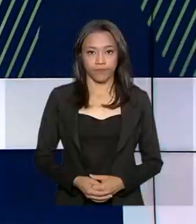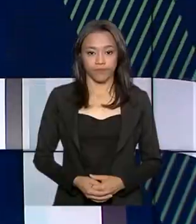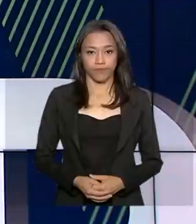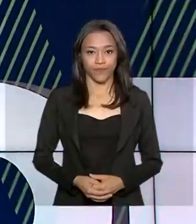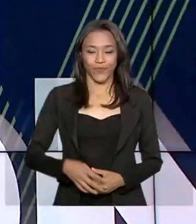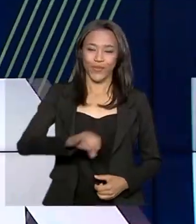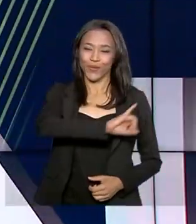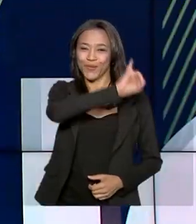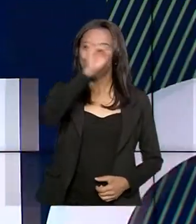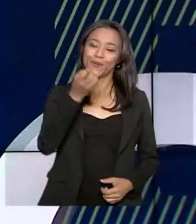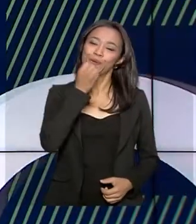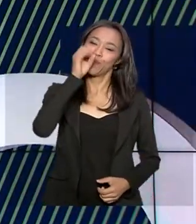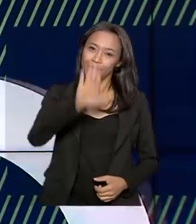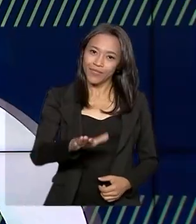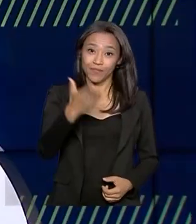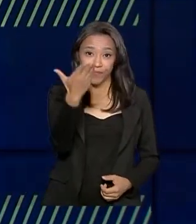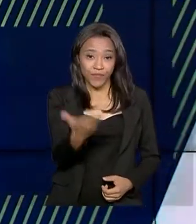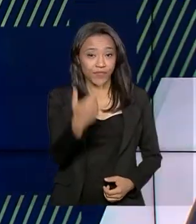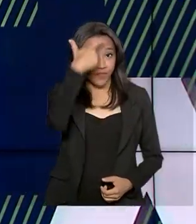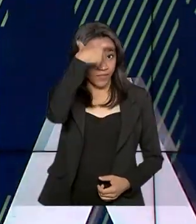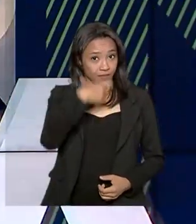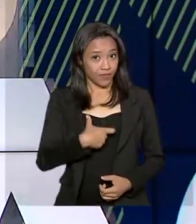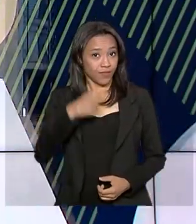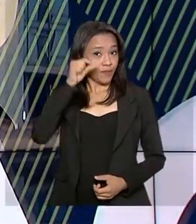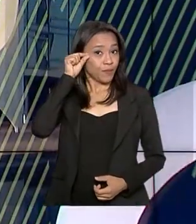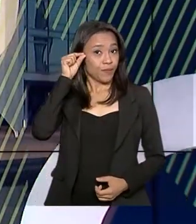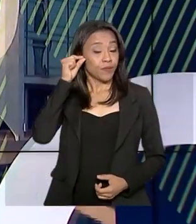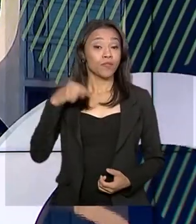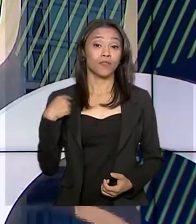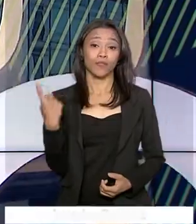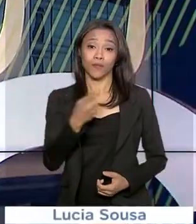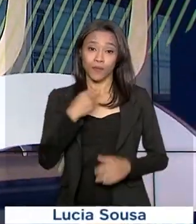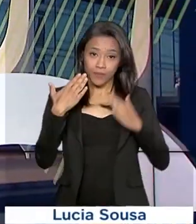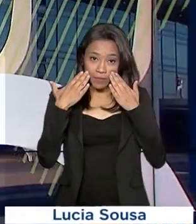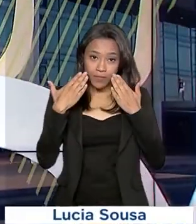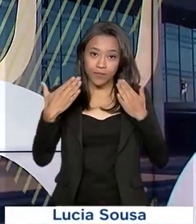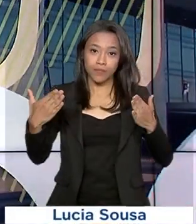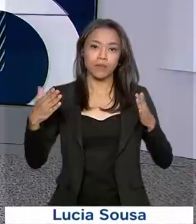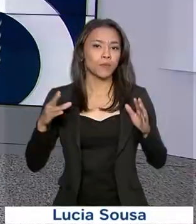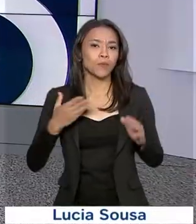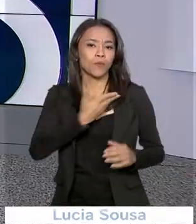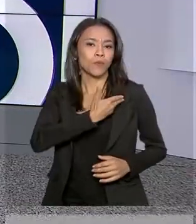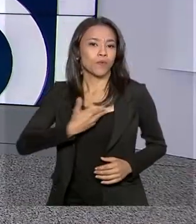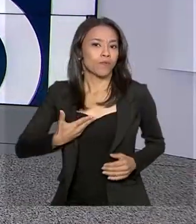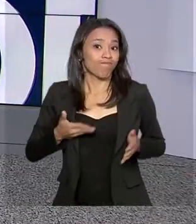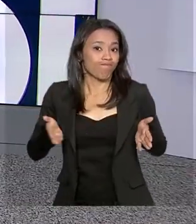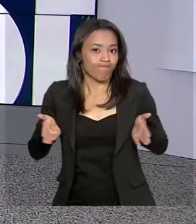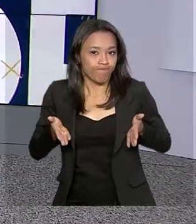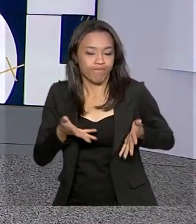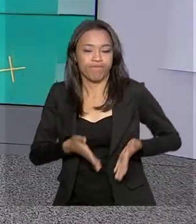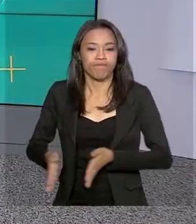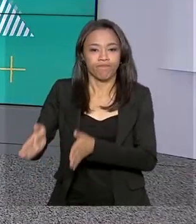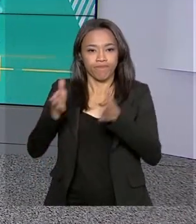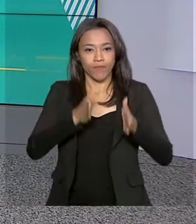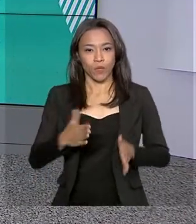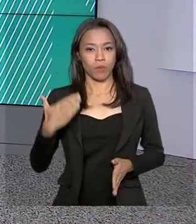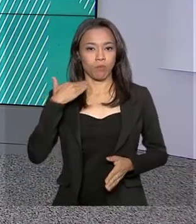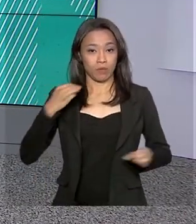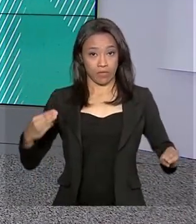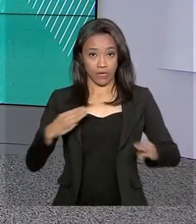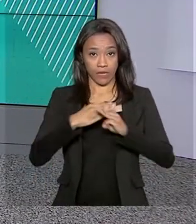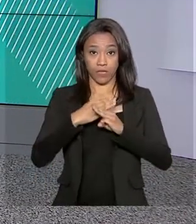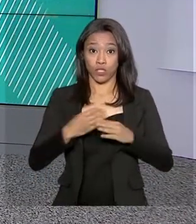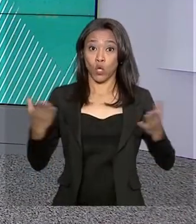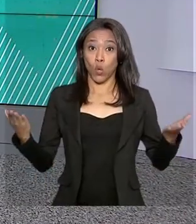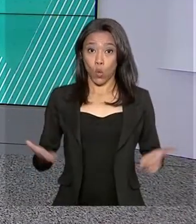Olá, boa tarde para você. Eu sou o Roberto Camargo e estamos no ar com o Governo Agora. A Caixa Econômica Federal anunciou